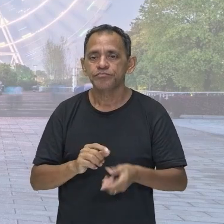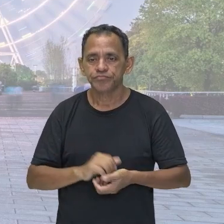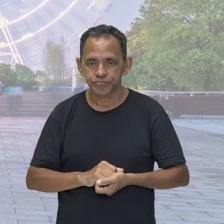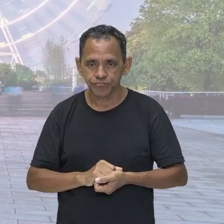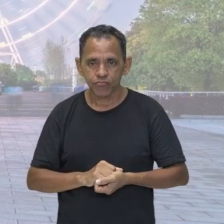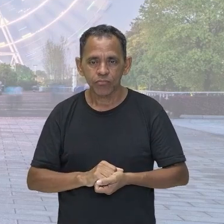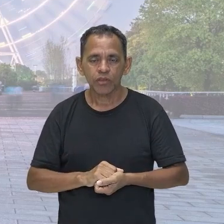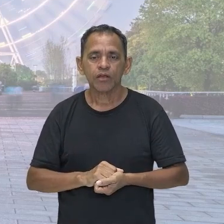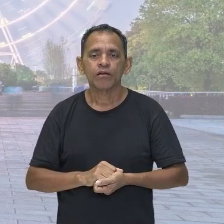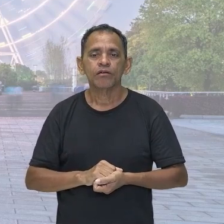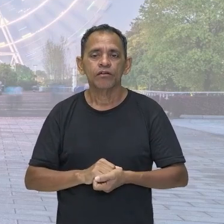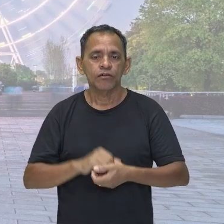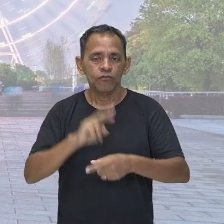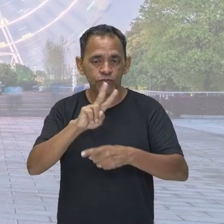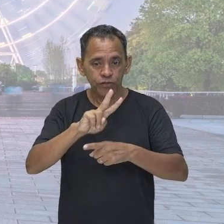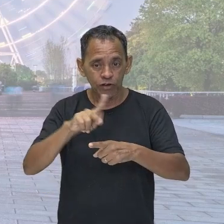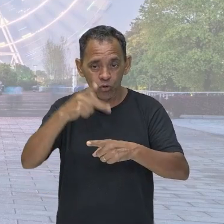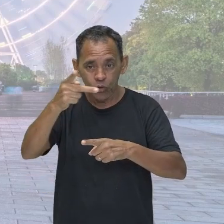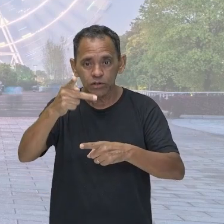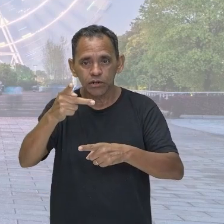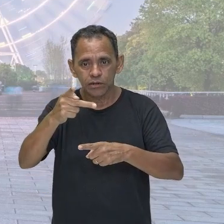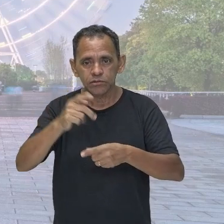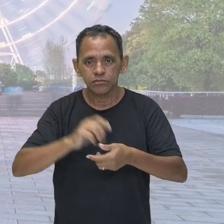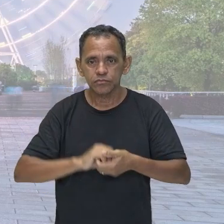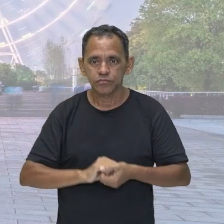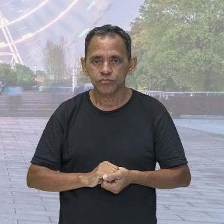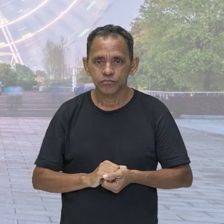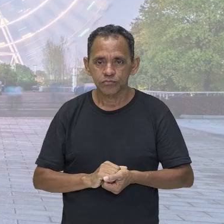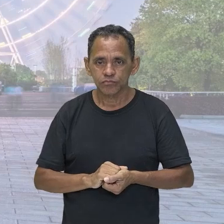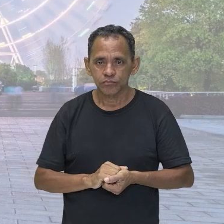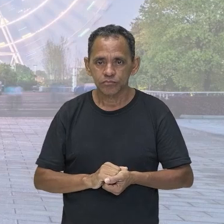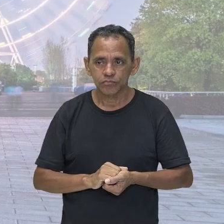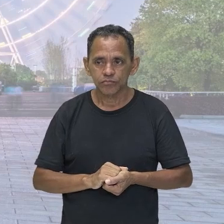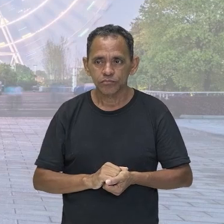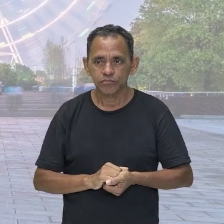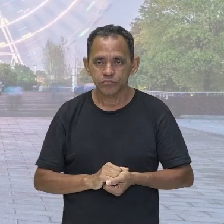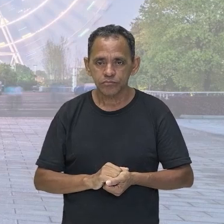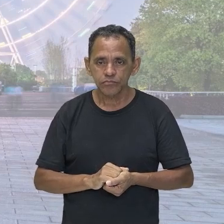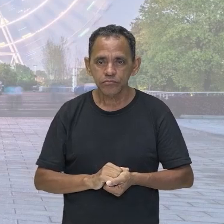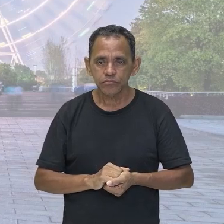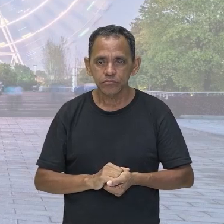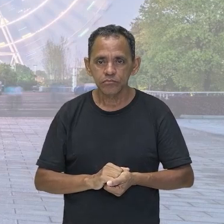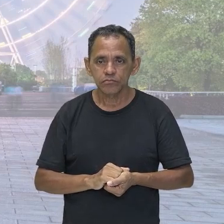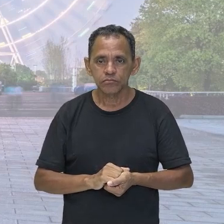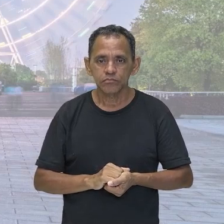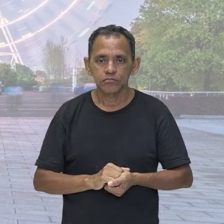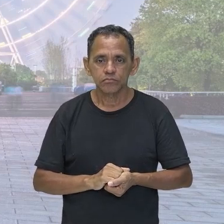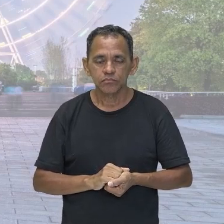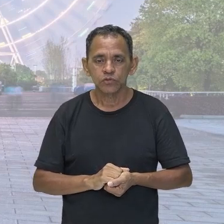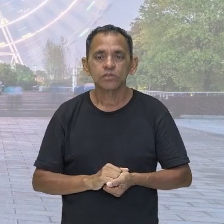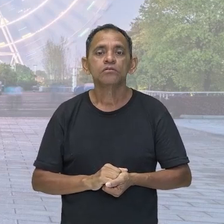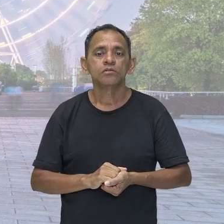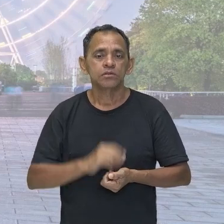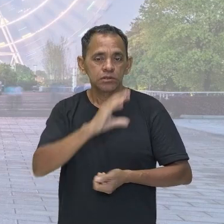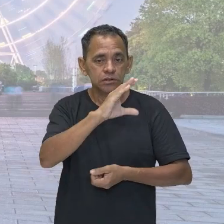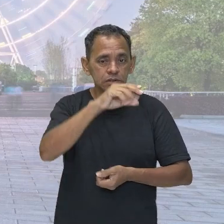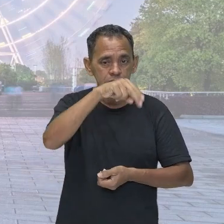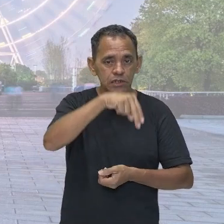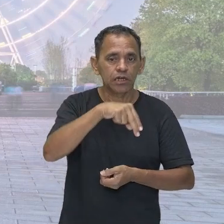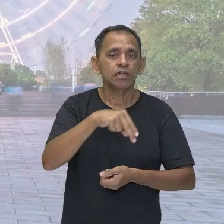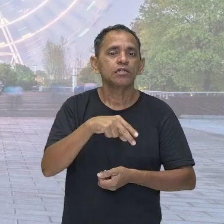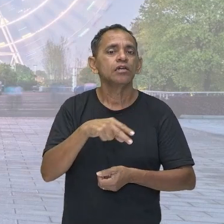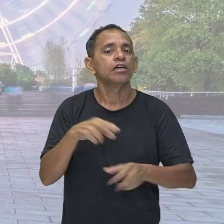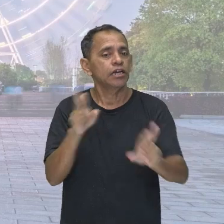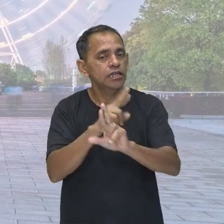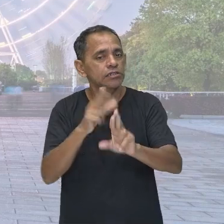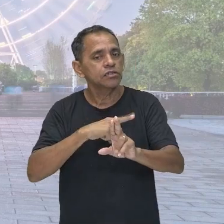quadrado, zero ao quadrado, né? Então, dar sempre zero. Então, lembra disso. Cinética tem a ver com velocidade. Vamos